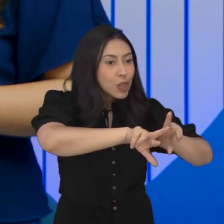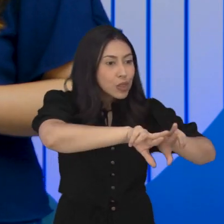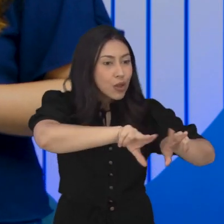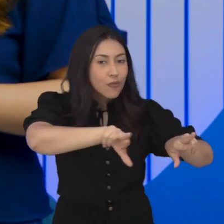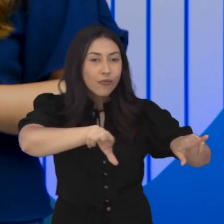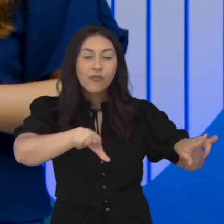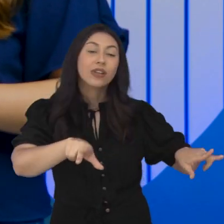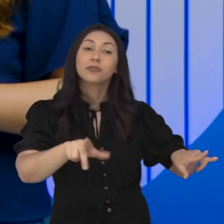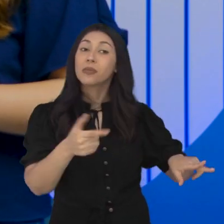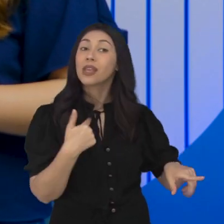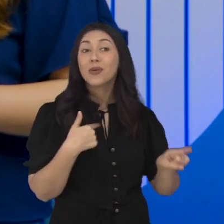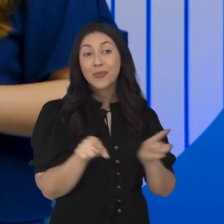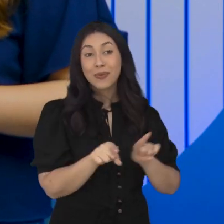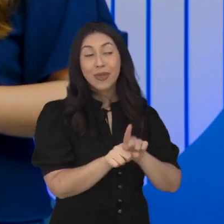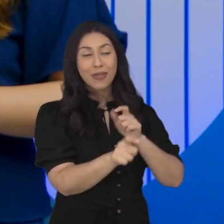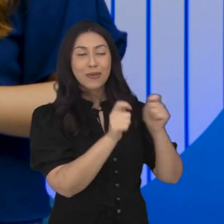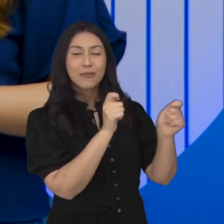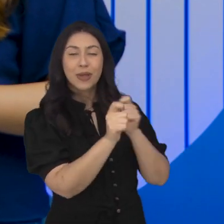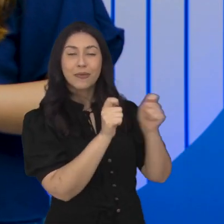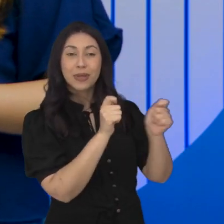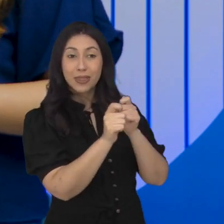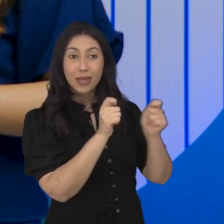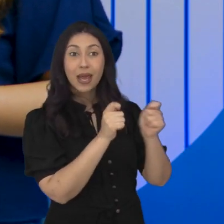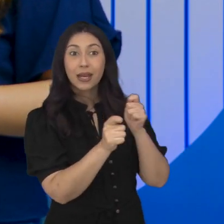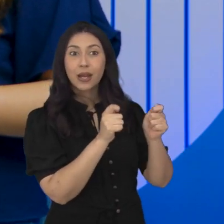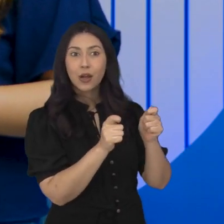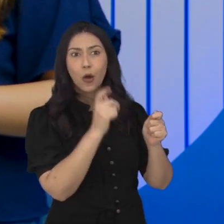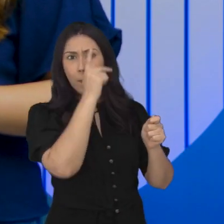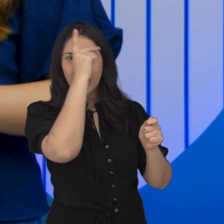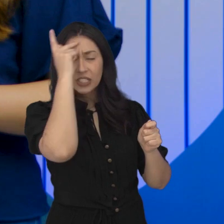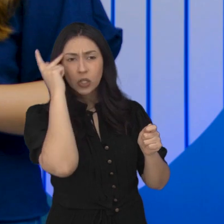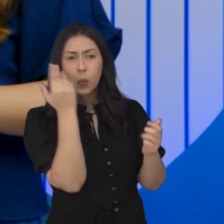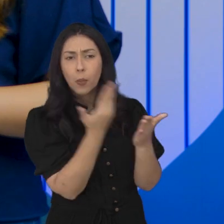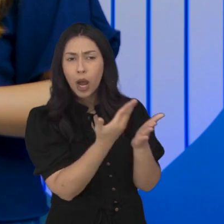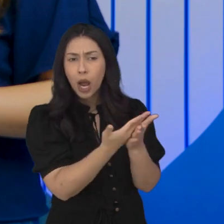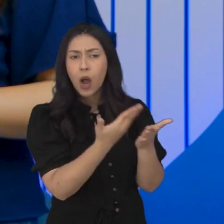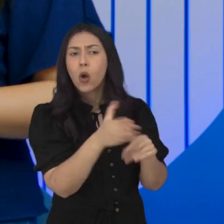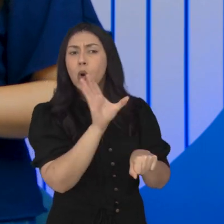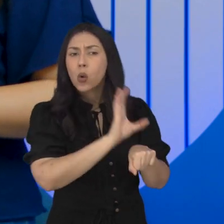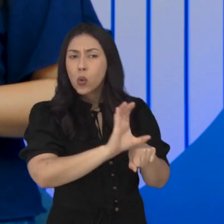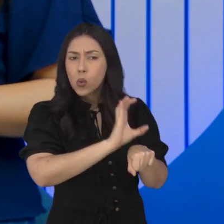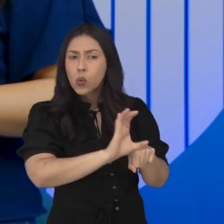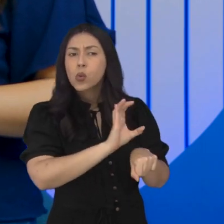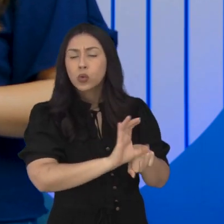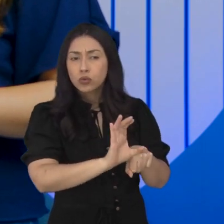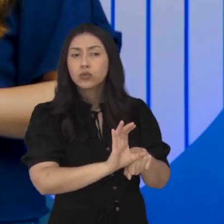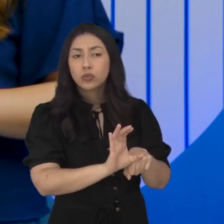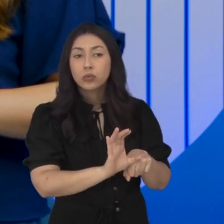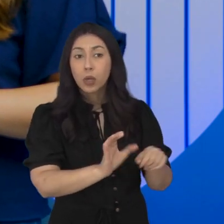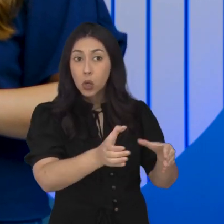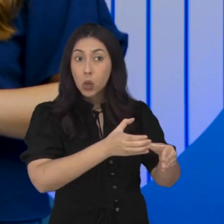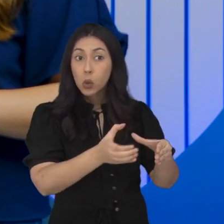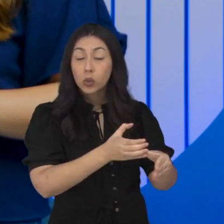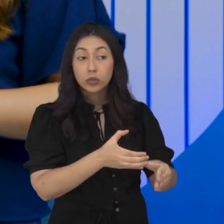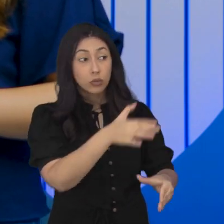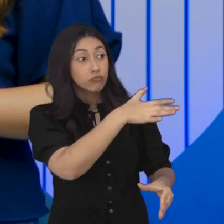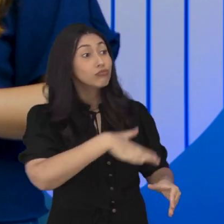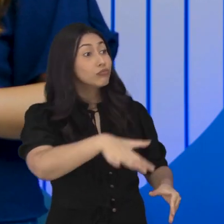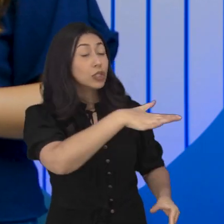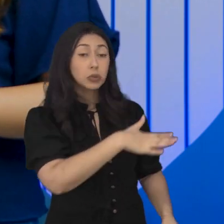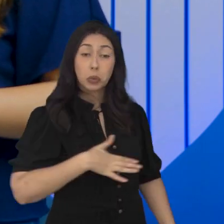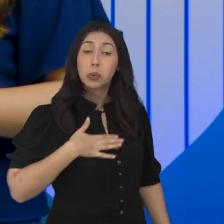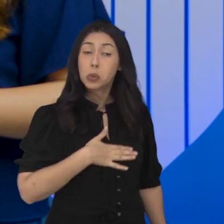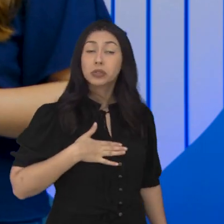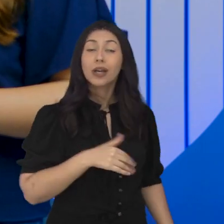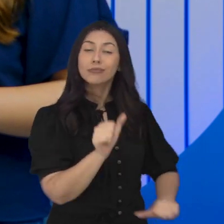possibilidades. Eu fiz uma matéria recentemente com concurseiros, né? Falando justamente dessa mudança no processo e a maior parte